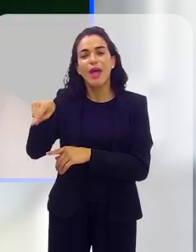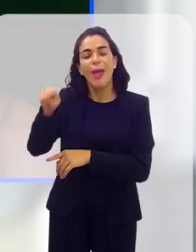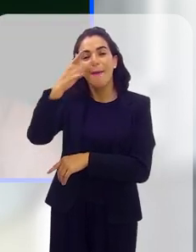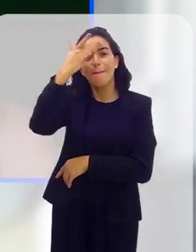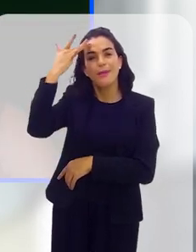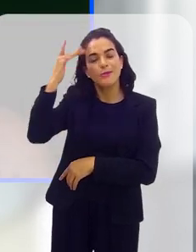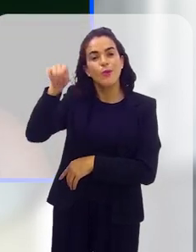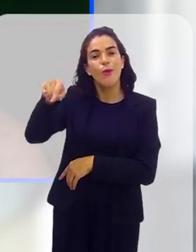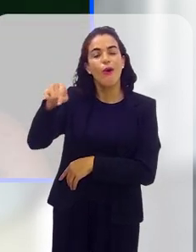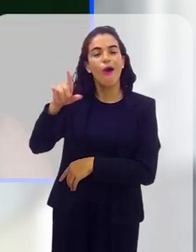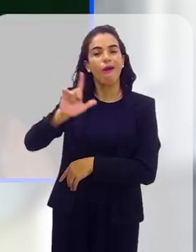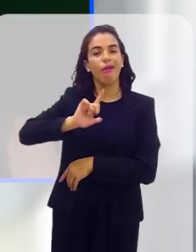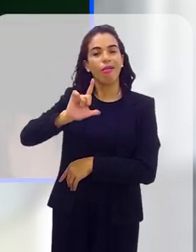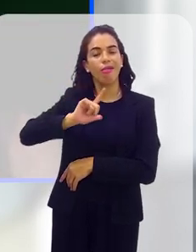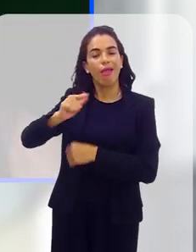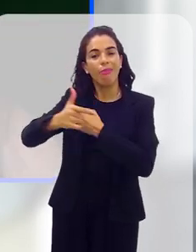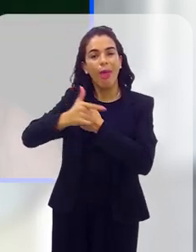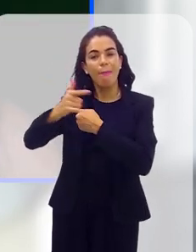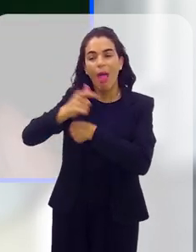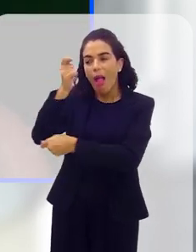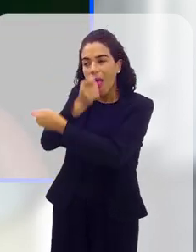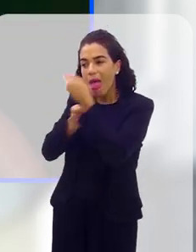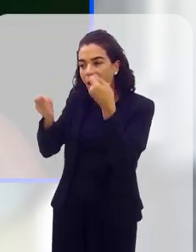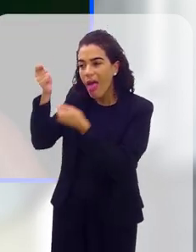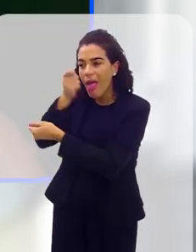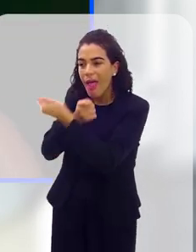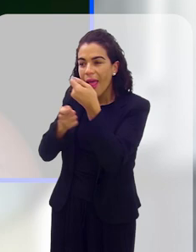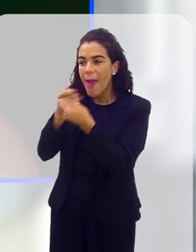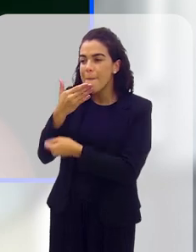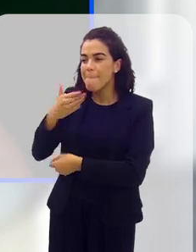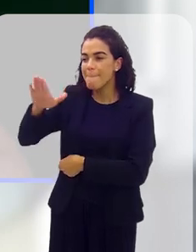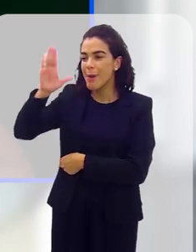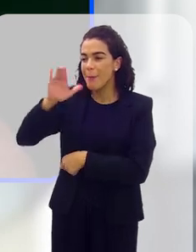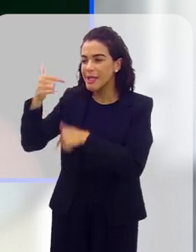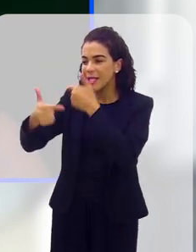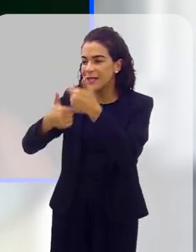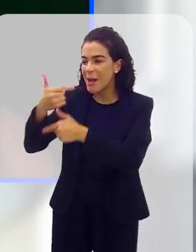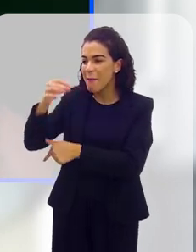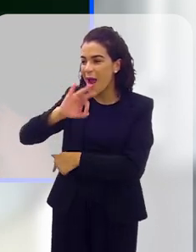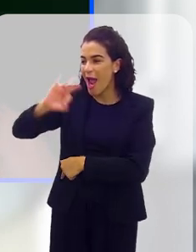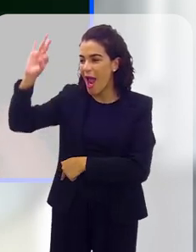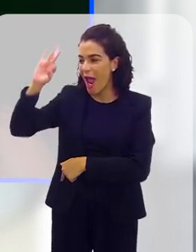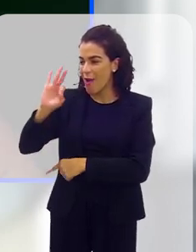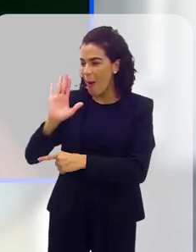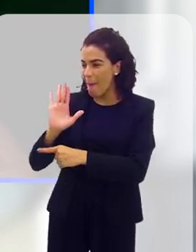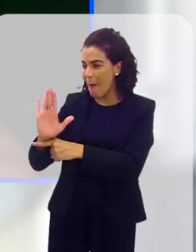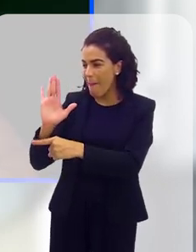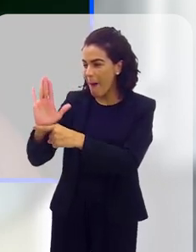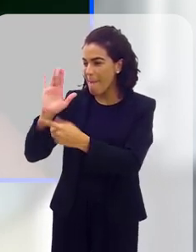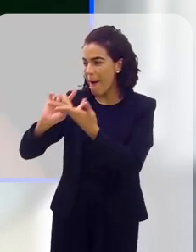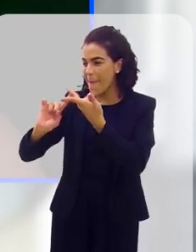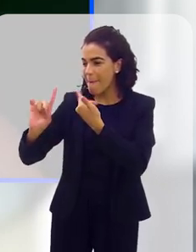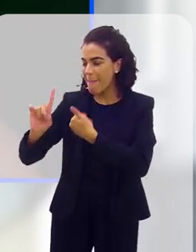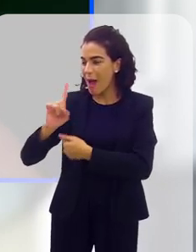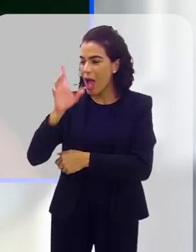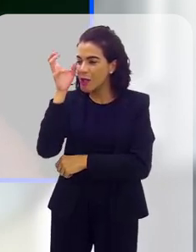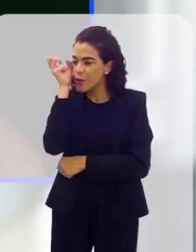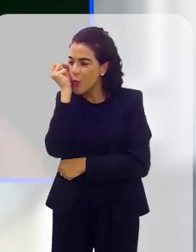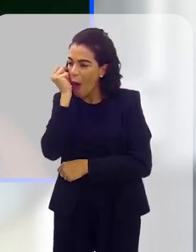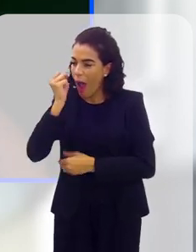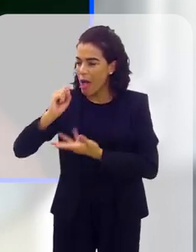gatos, né, que recrutam esses trabalhadores com excelentes promessas de trabalho, benefícios,